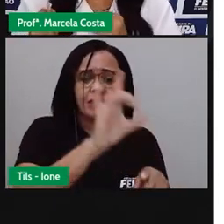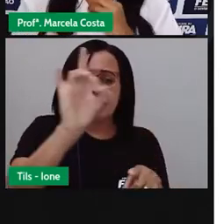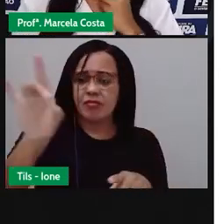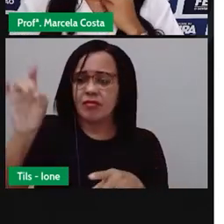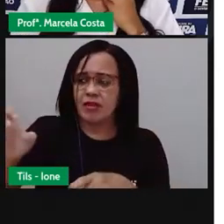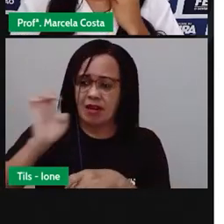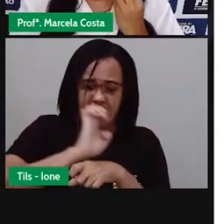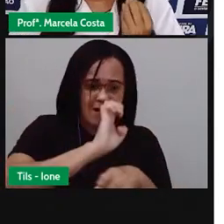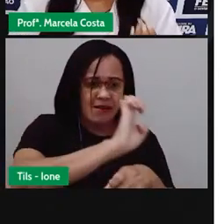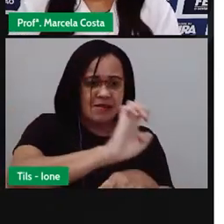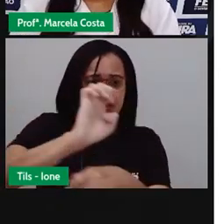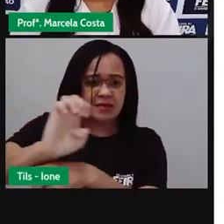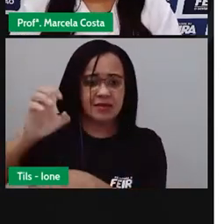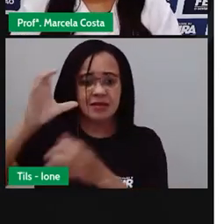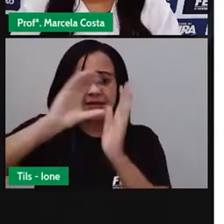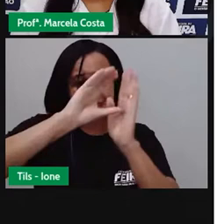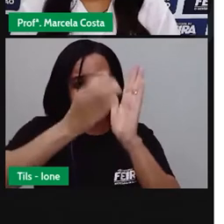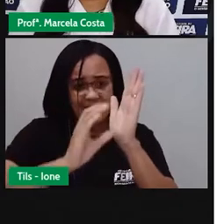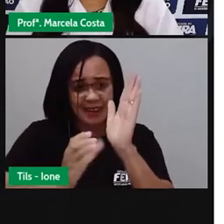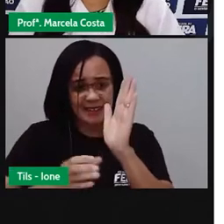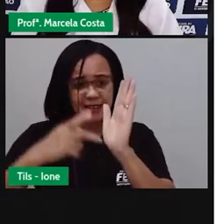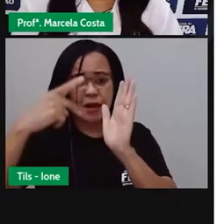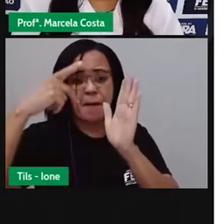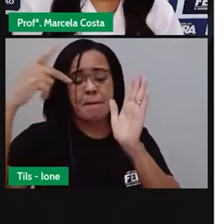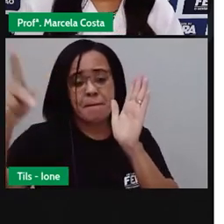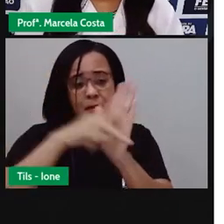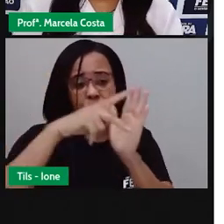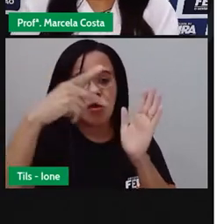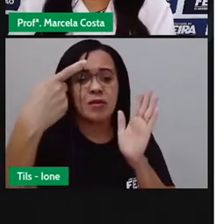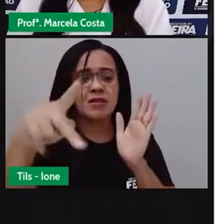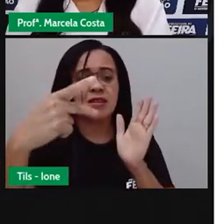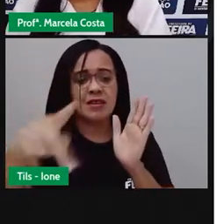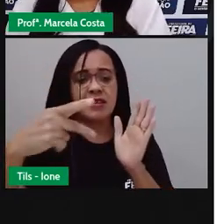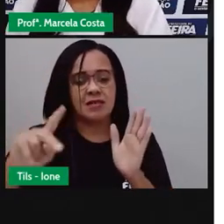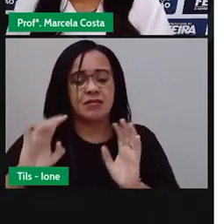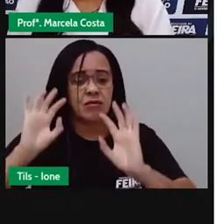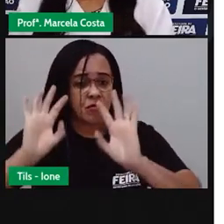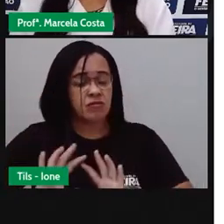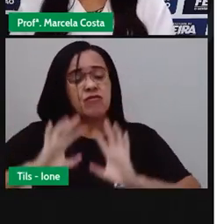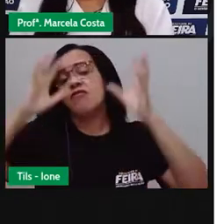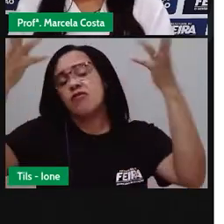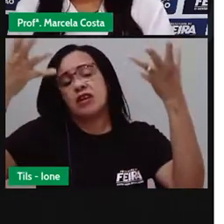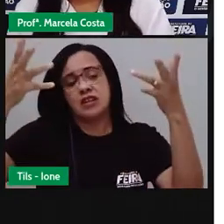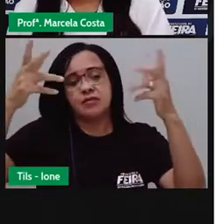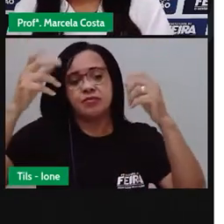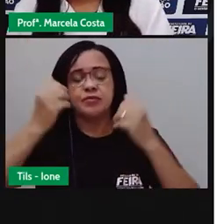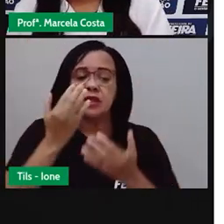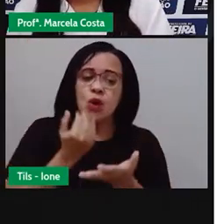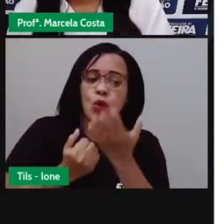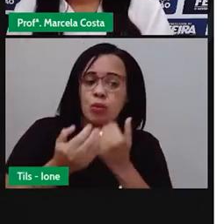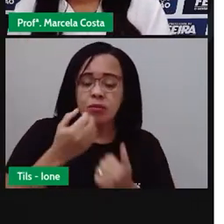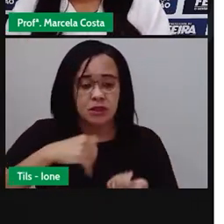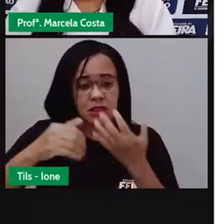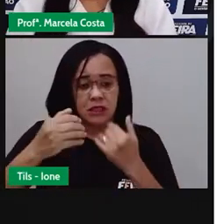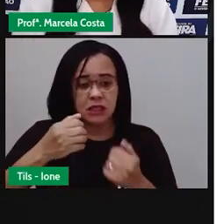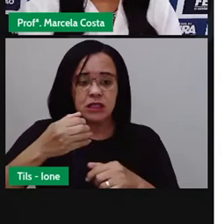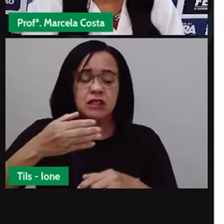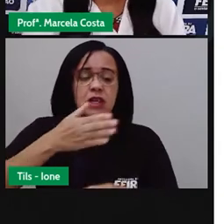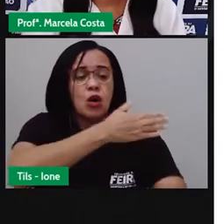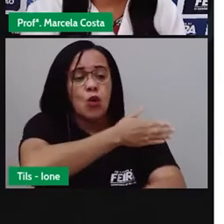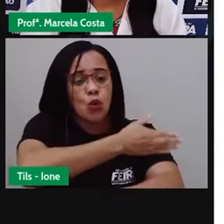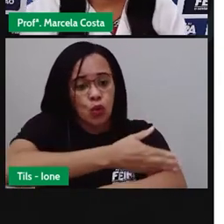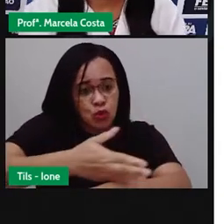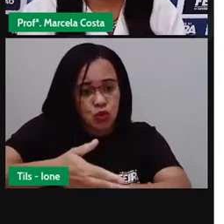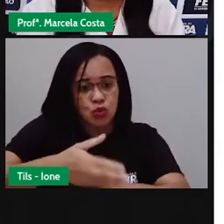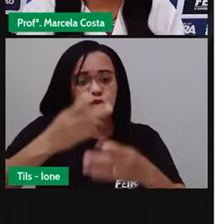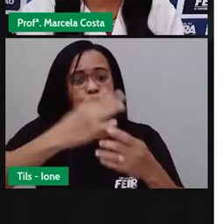umas características específicas nas festas, na comida, nos costumes. Vamos